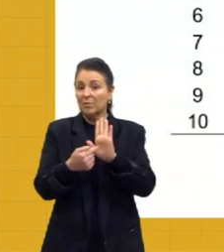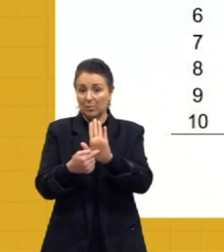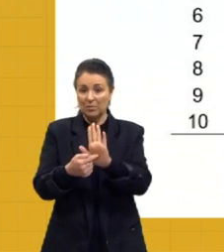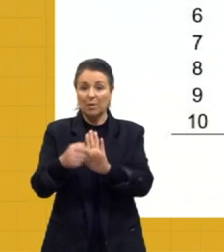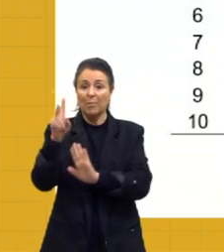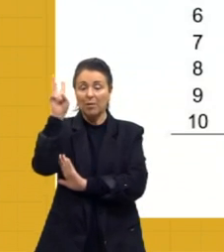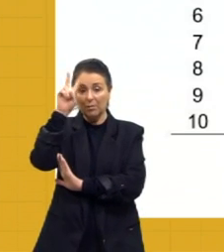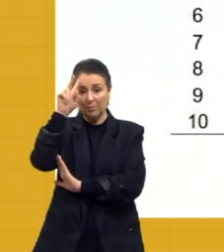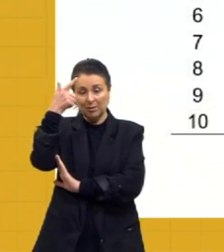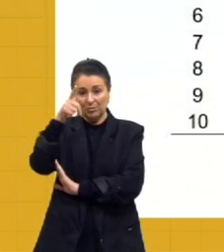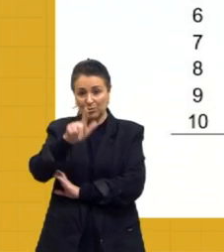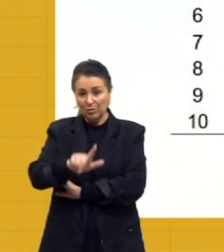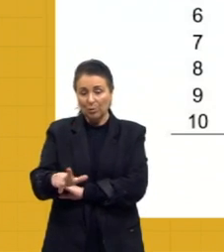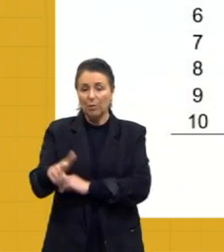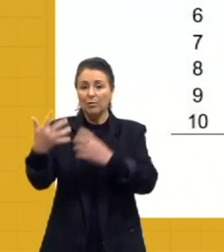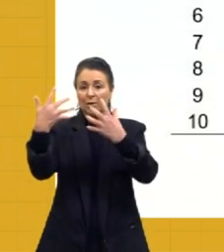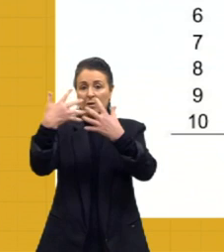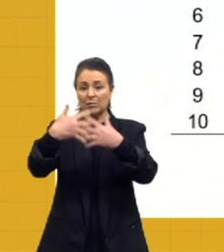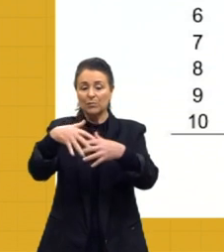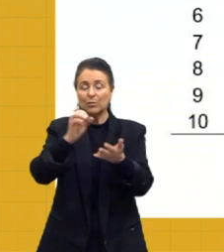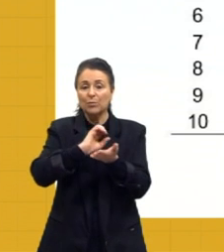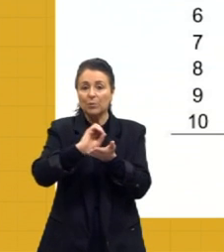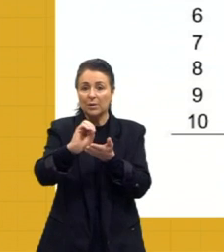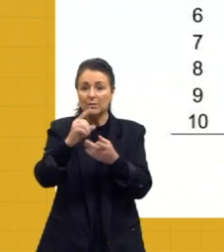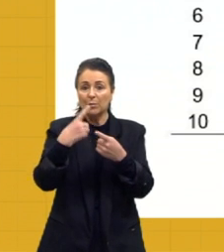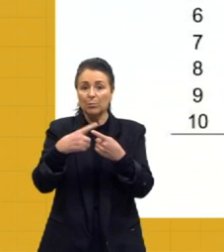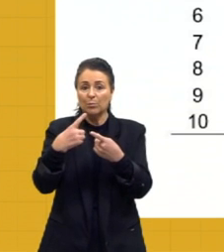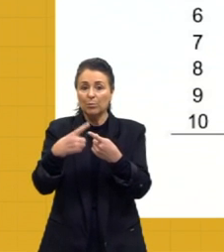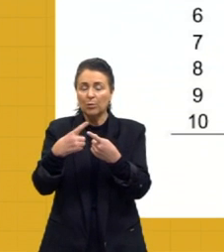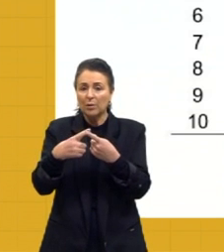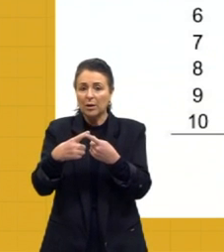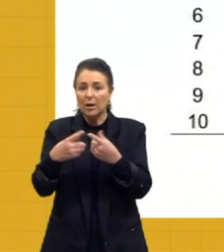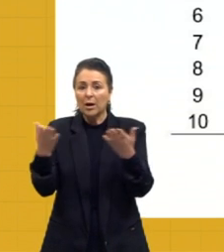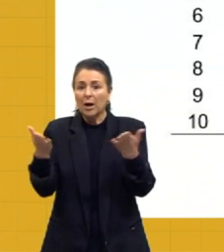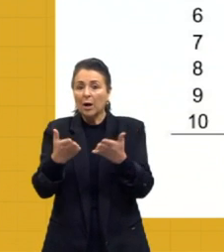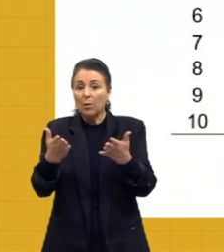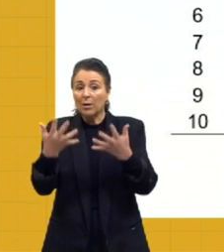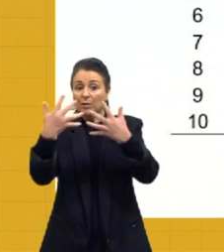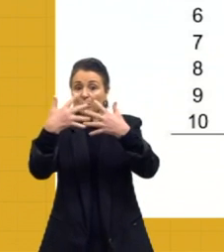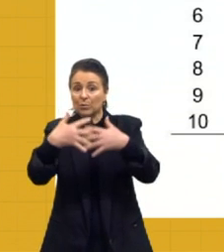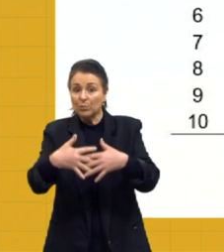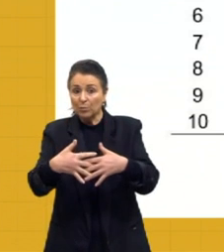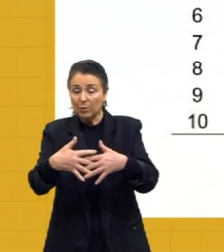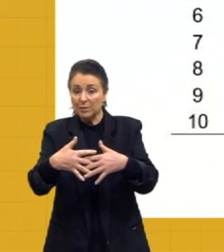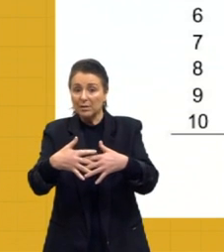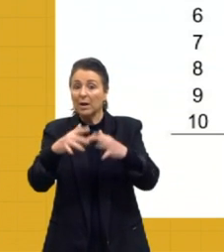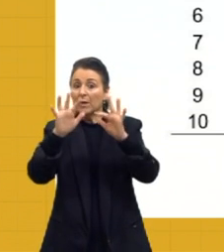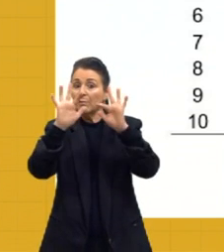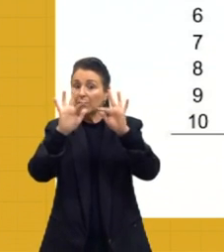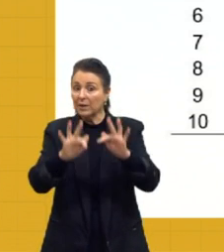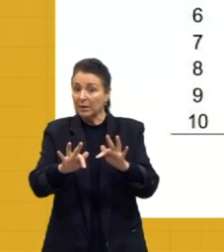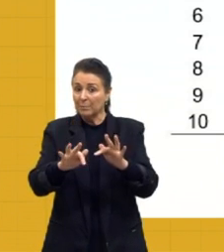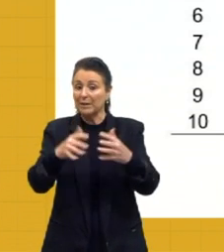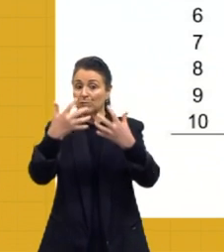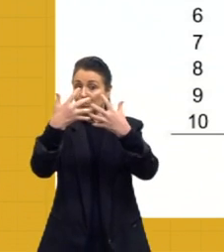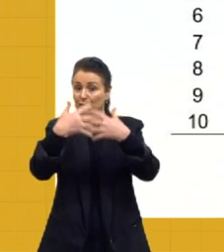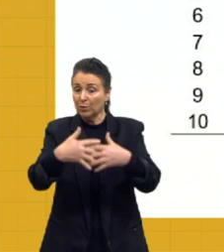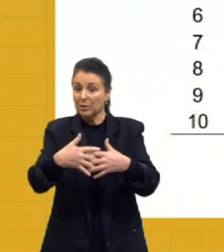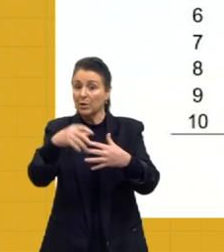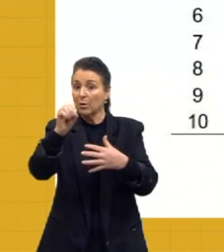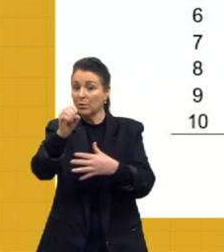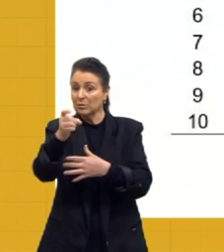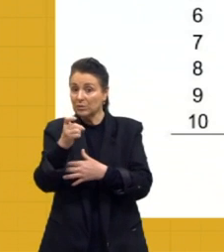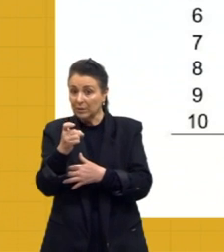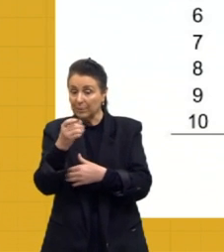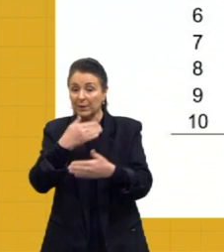relembrarmos todas as funções orgânicas, porque acabamos de encerrar as funções oxigenadas, tá? Então, todas